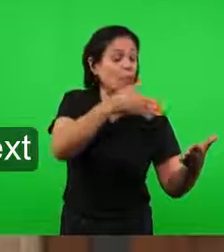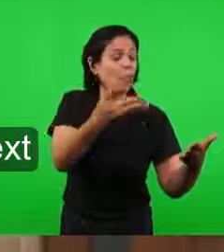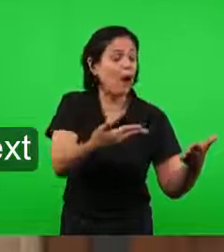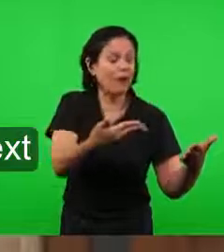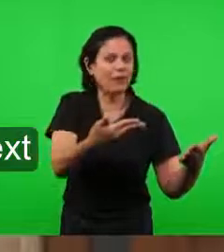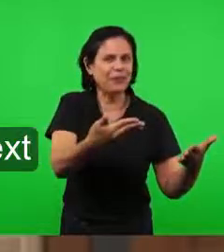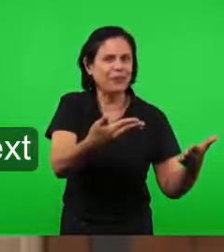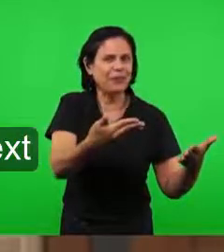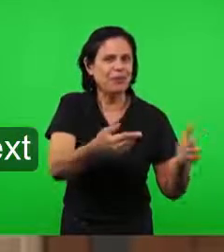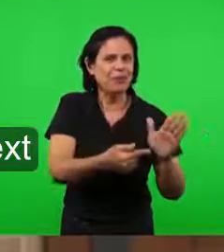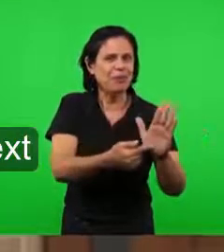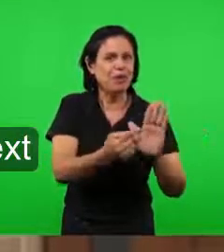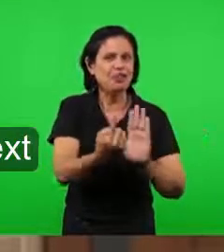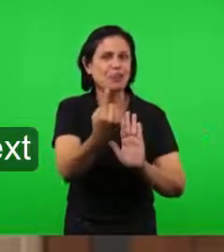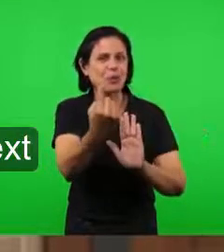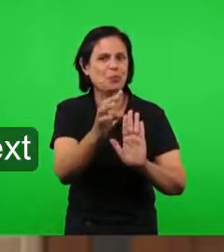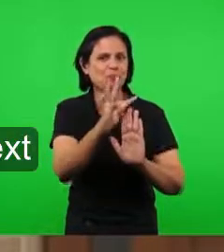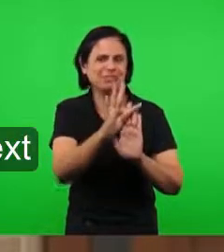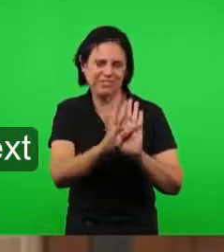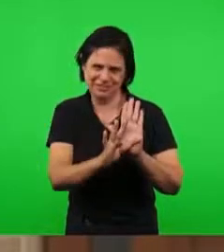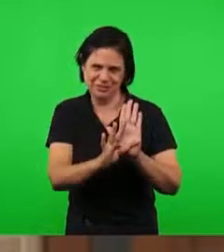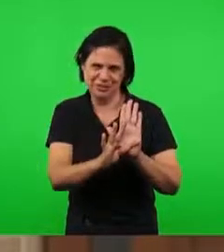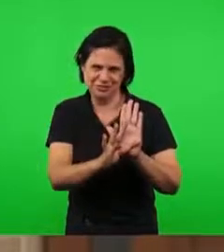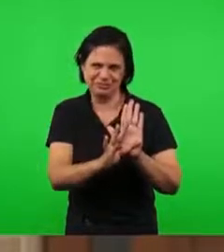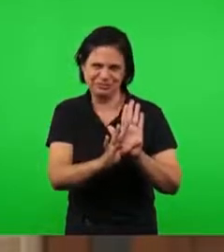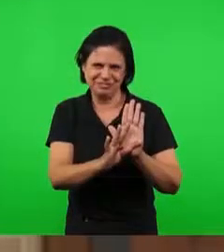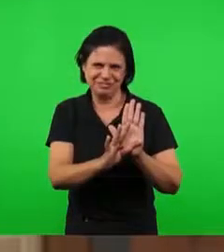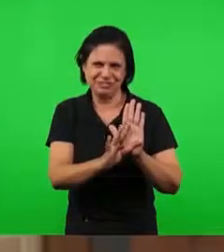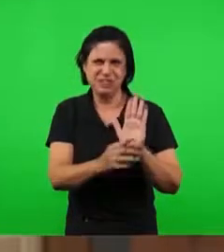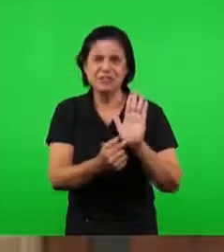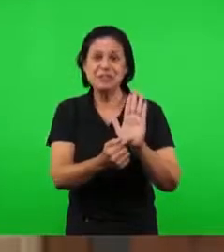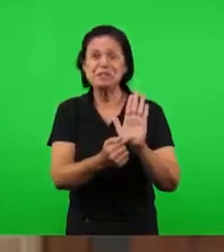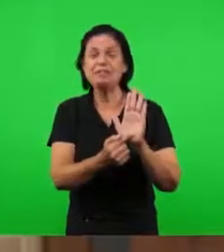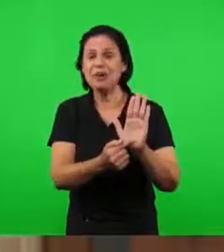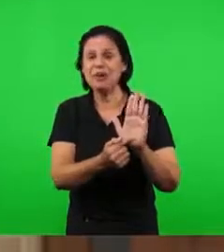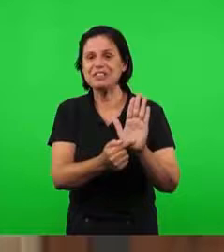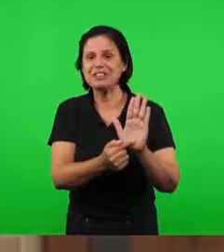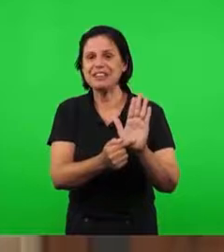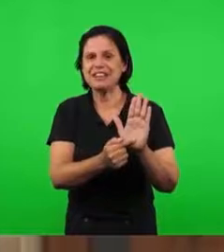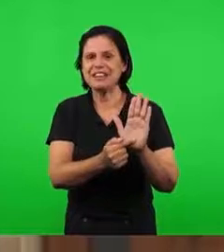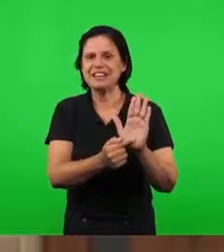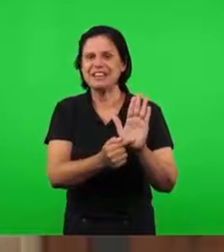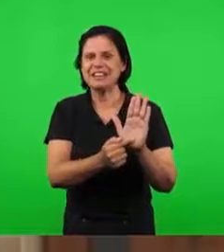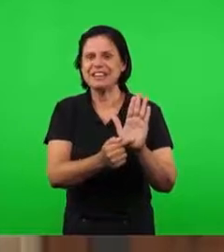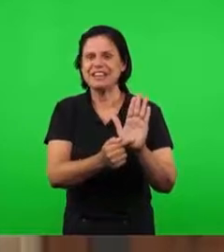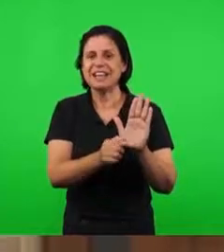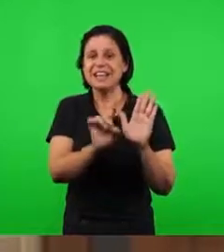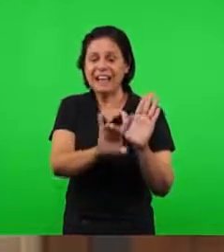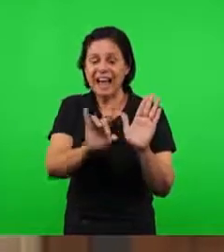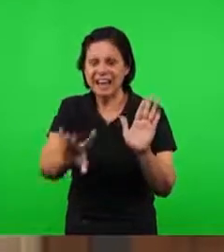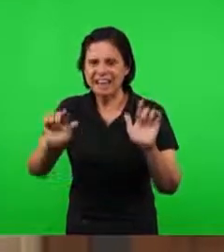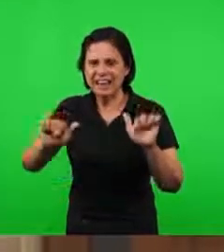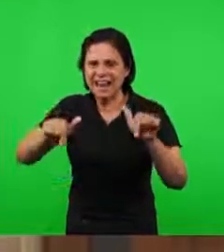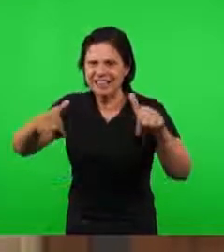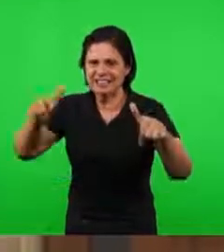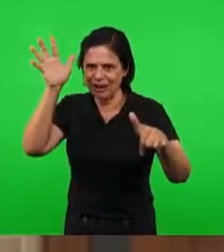citando um texto ou parte do texto que corresponda a cada operação,